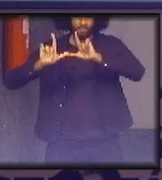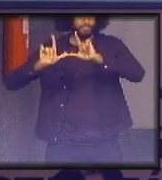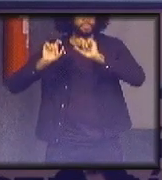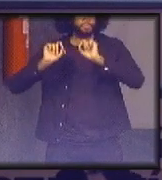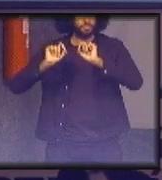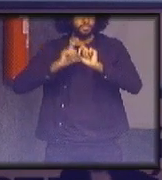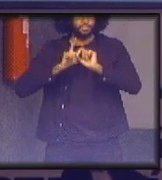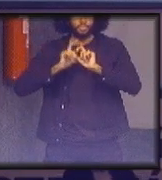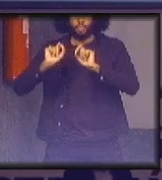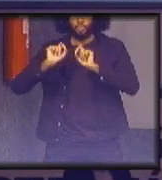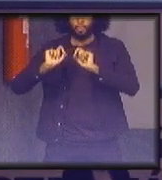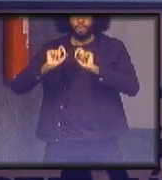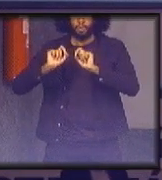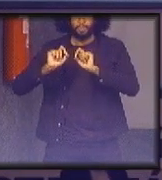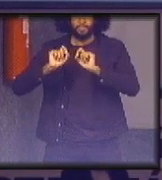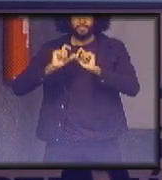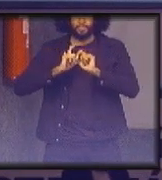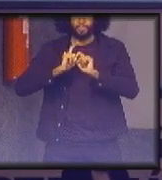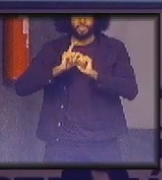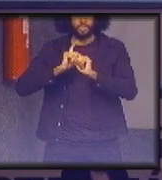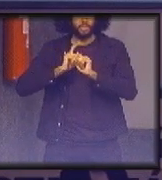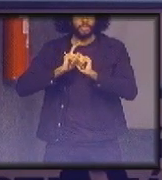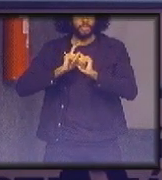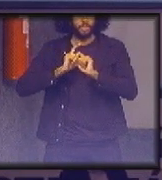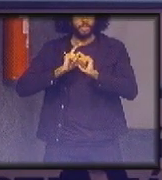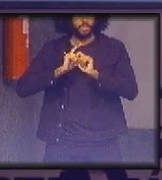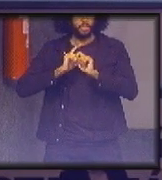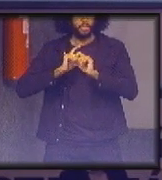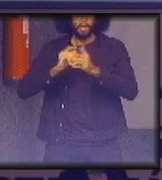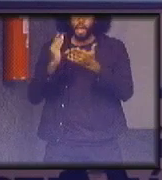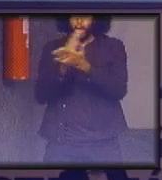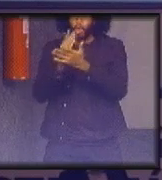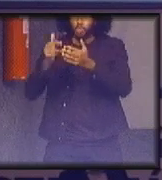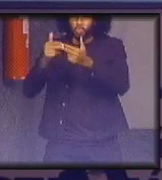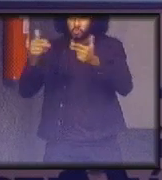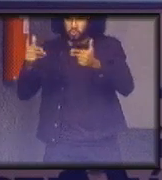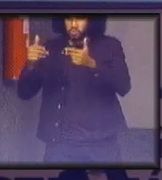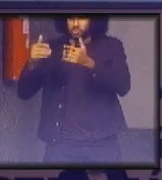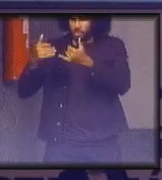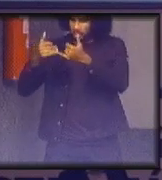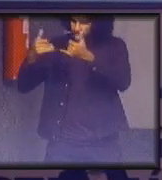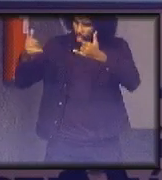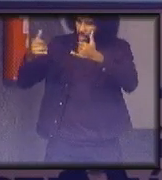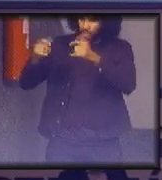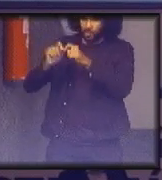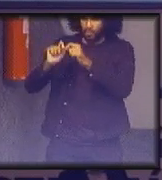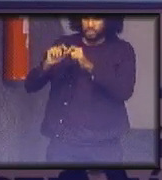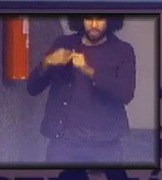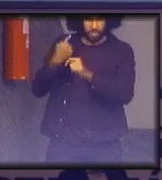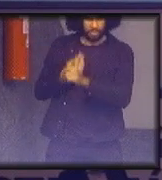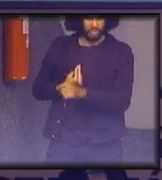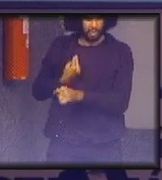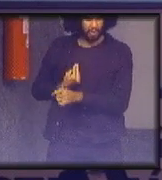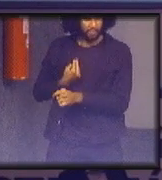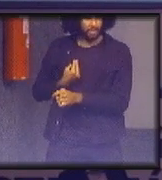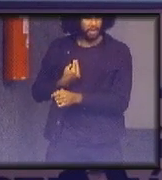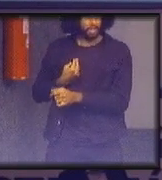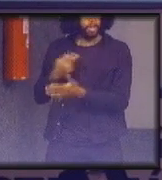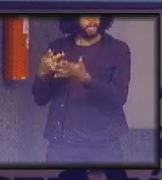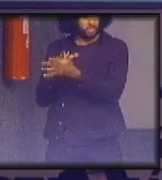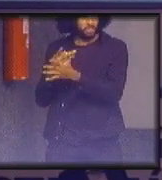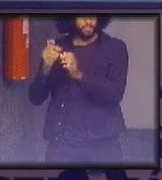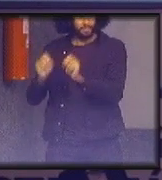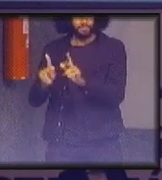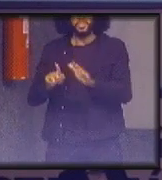existem regimes funcionais alinhamentos de atributos que fazem a nossa vida funcionar a